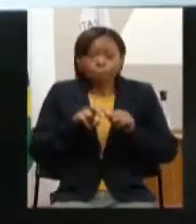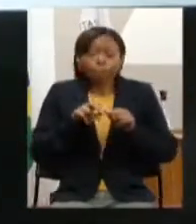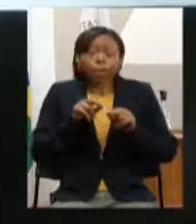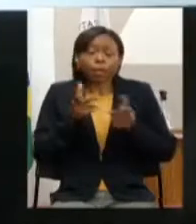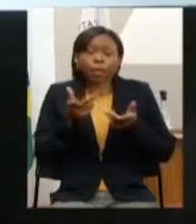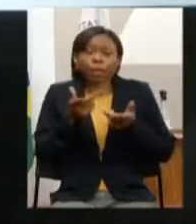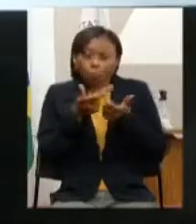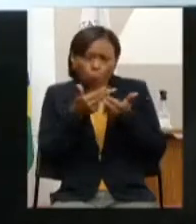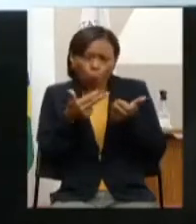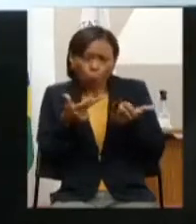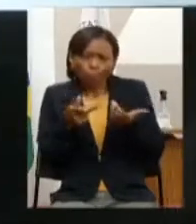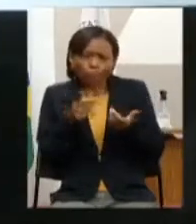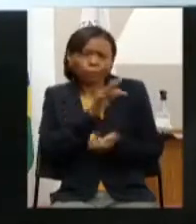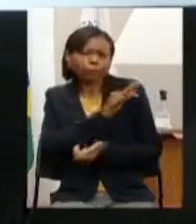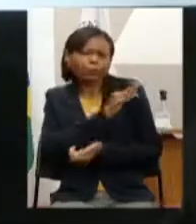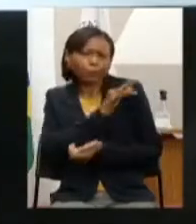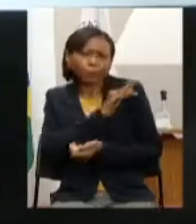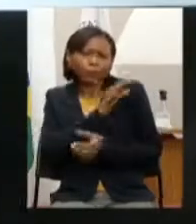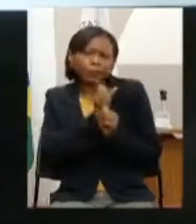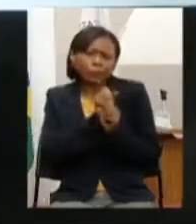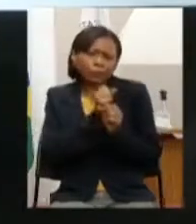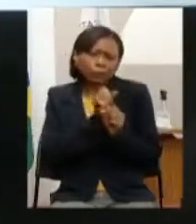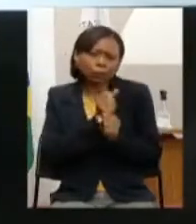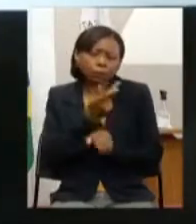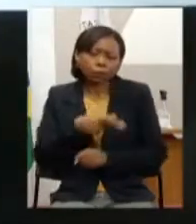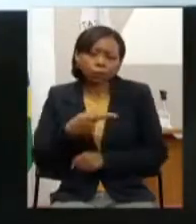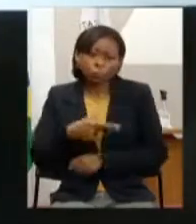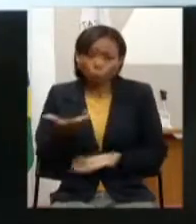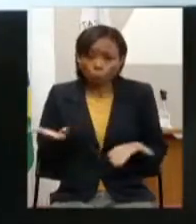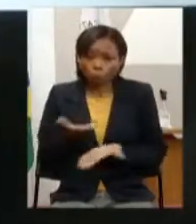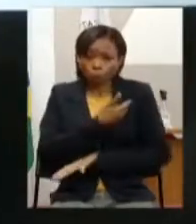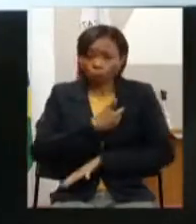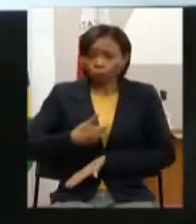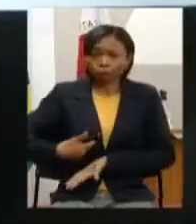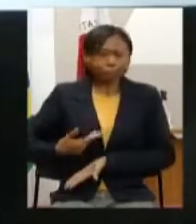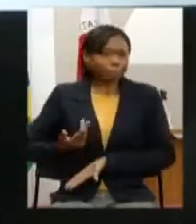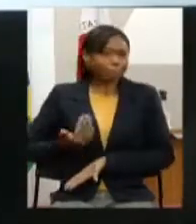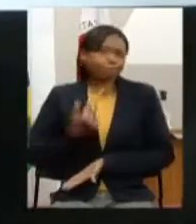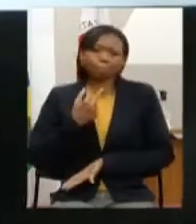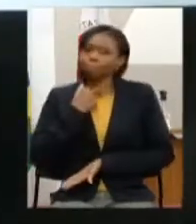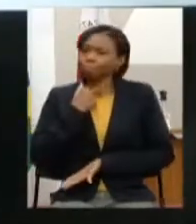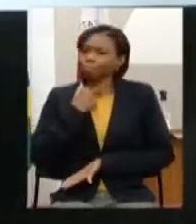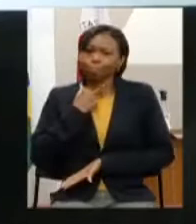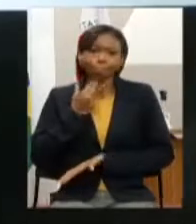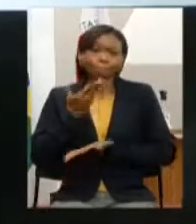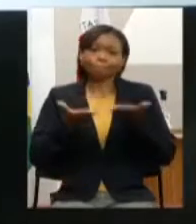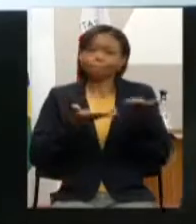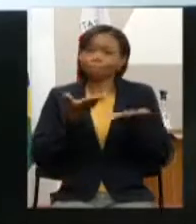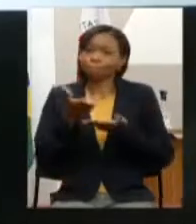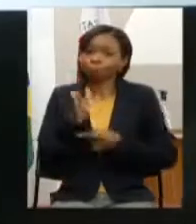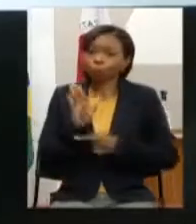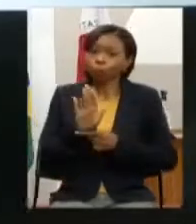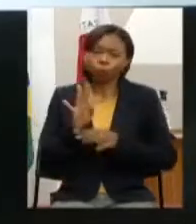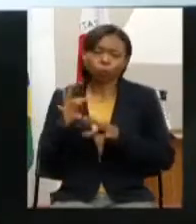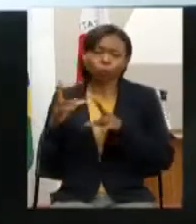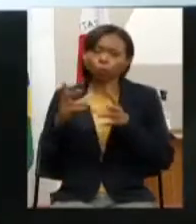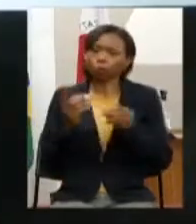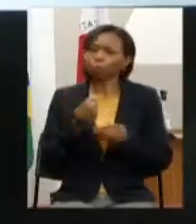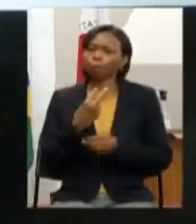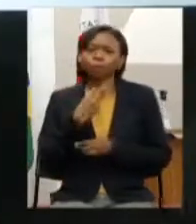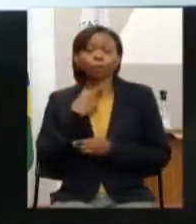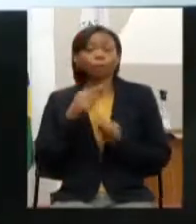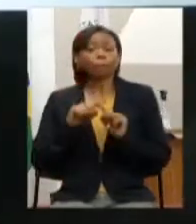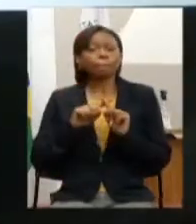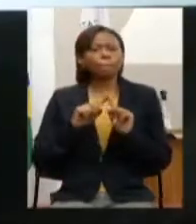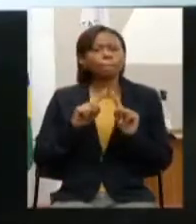governo vive hoje a gente não tem condições de atender a todas elas mas paralelamente a essa